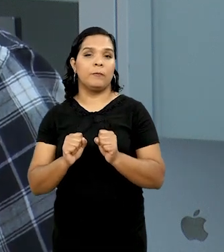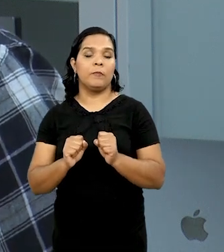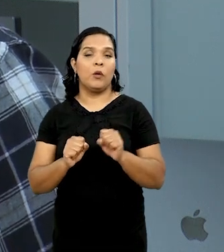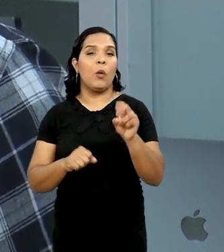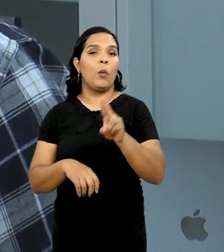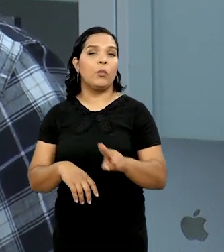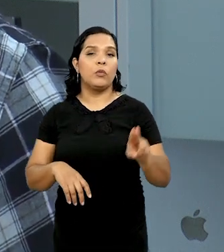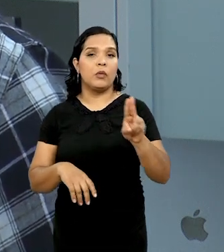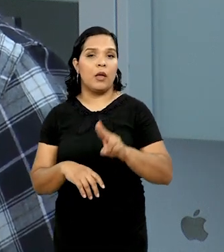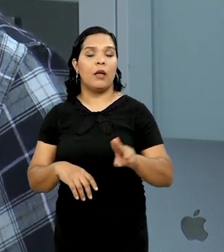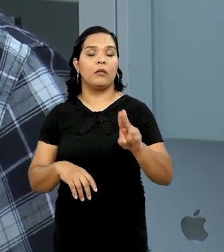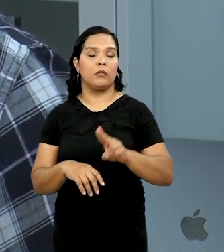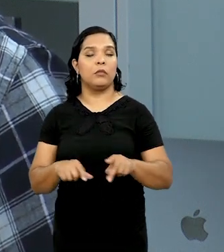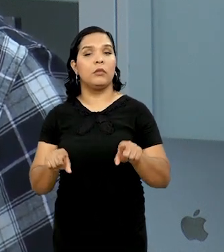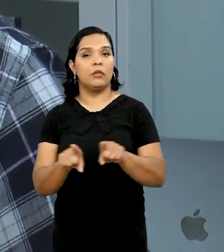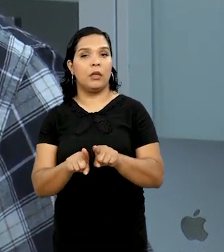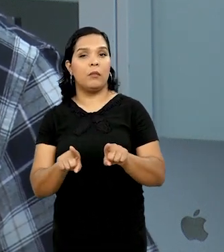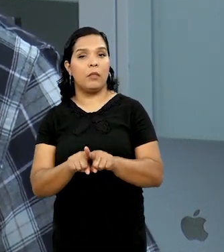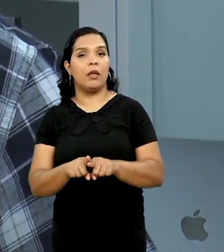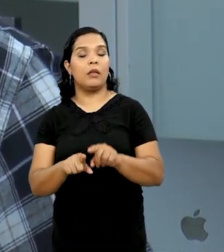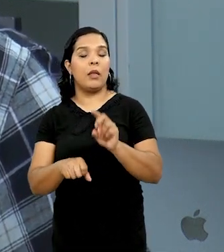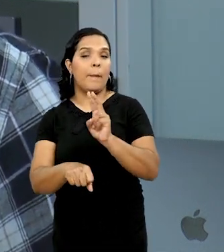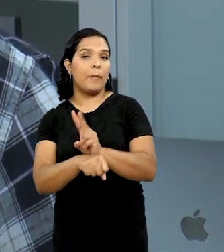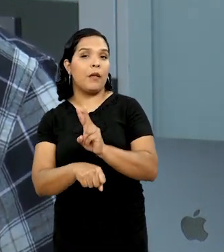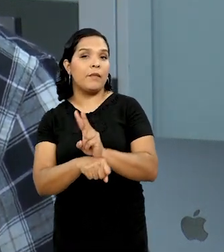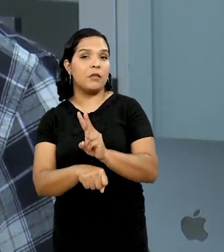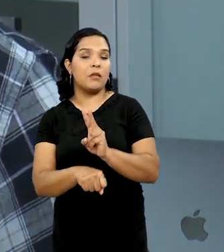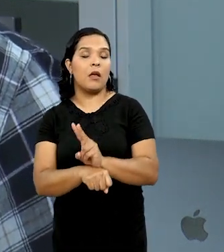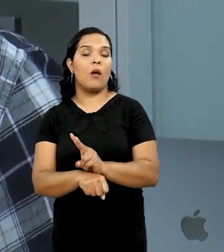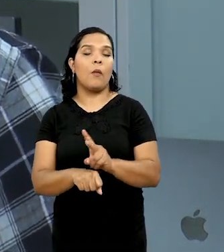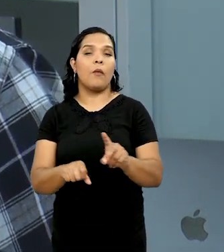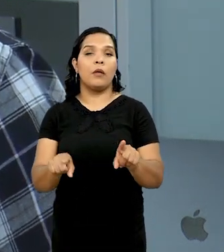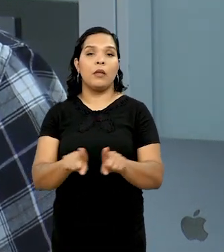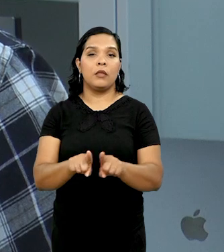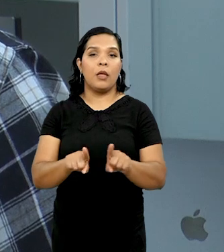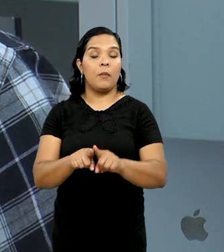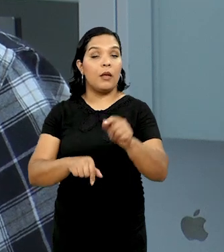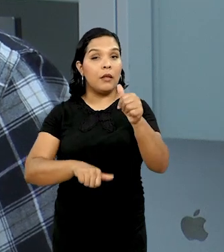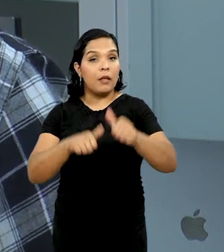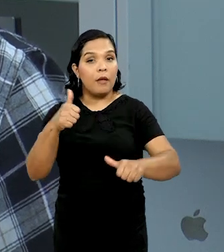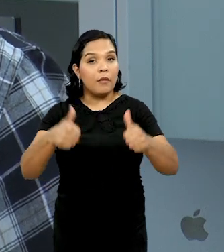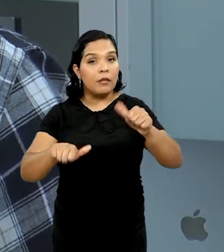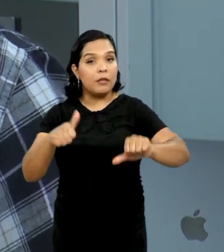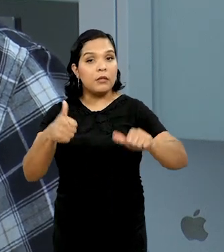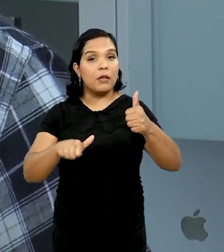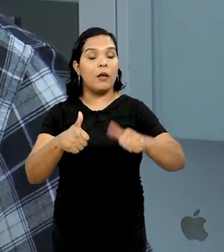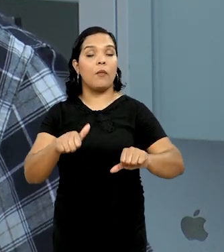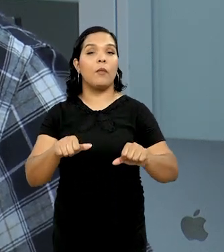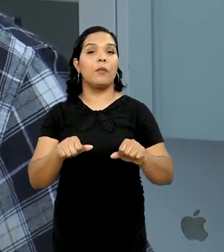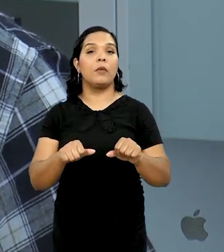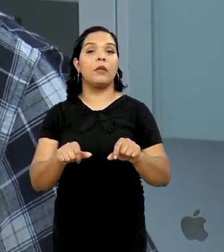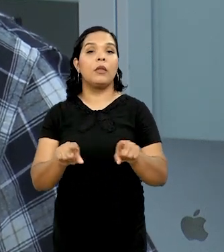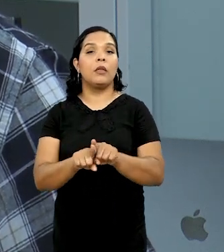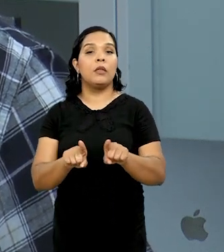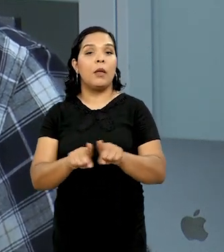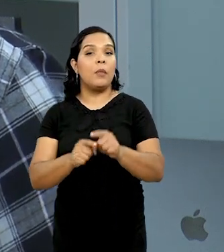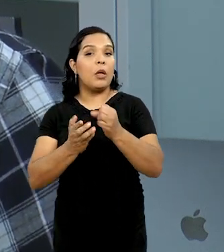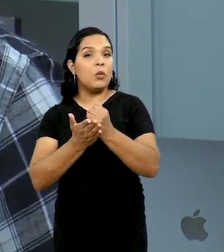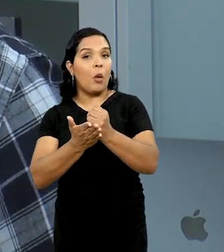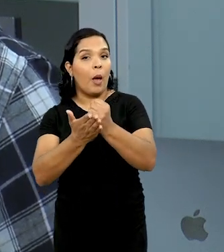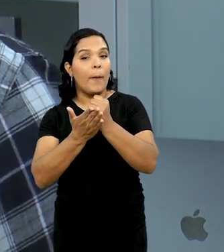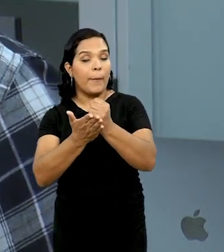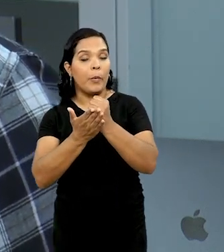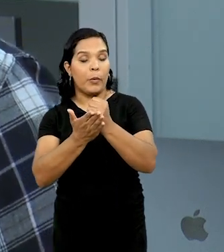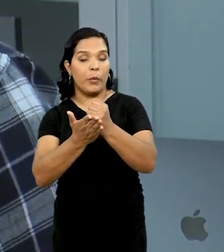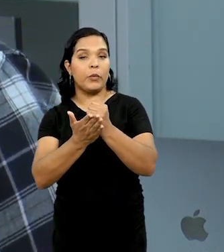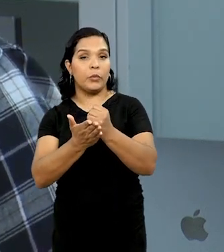usado tanto na prevenção, como também na avaliação e no